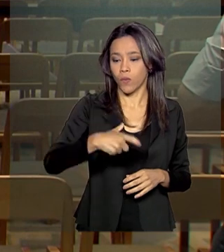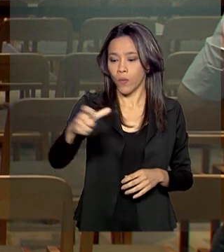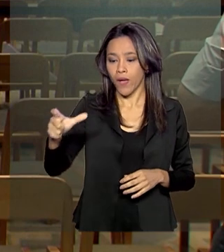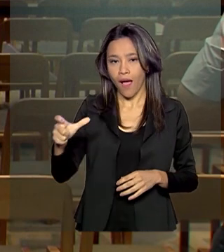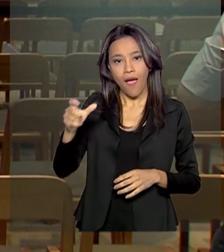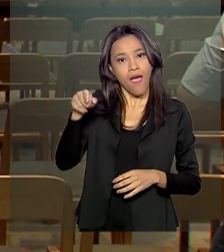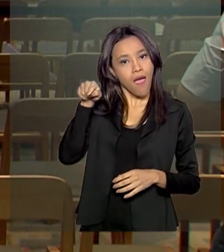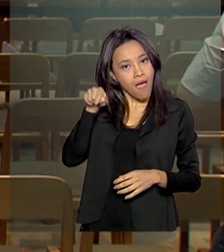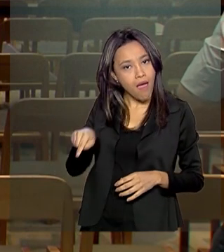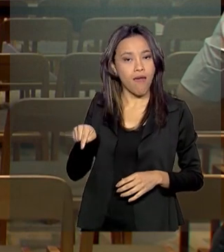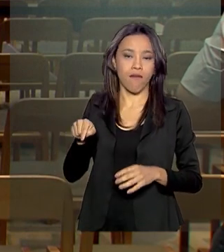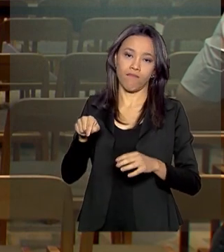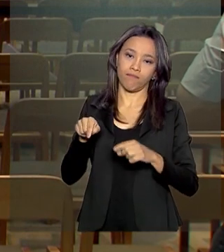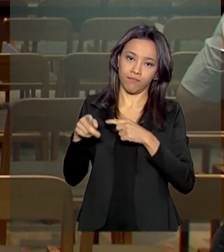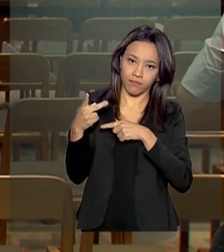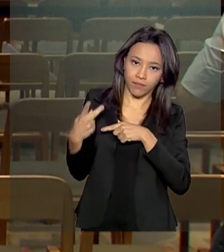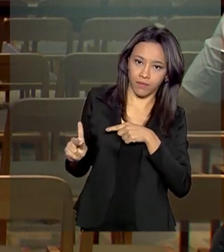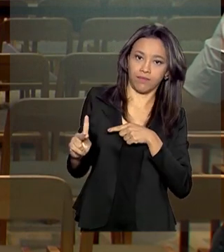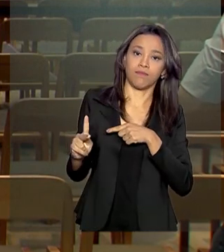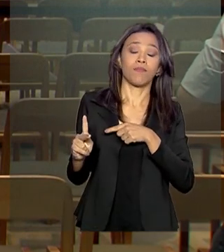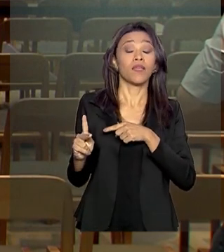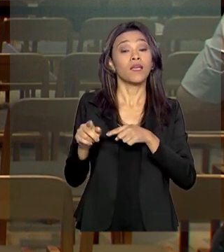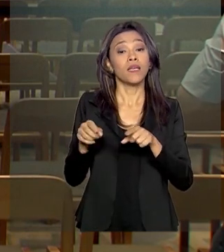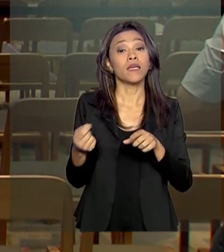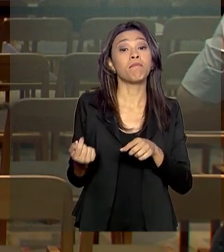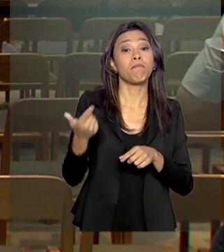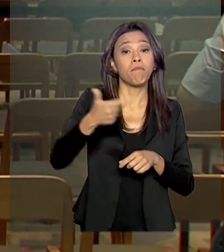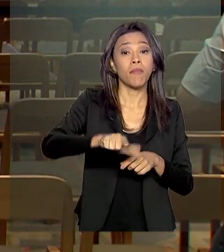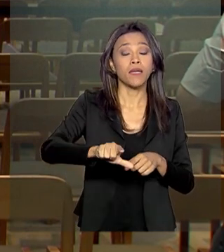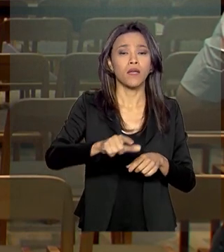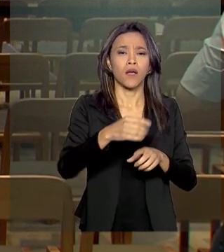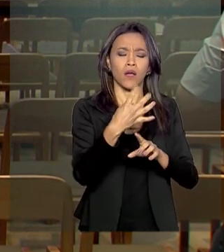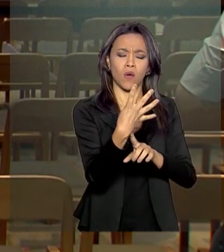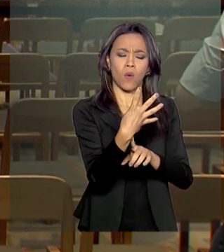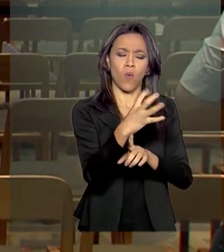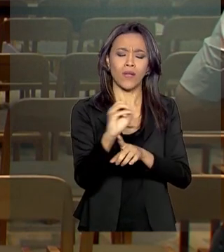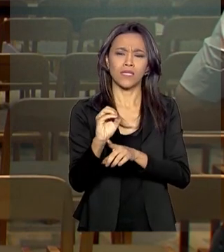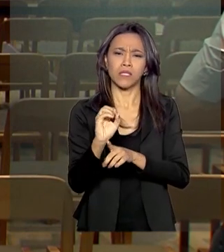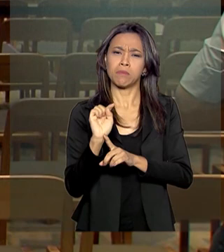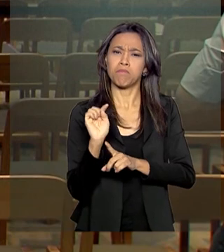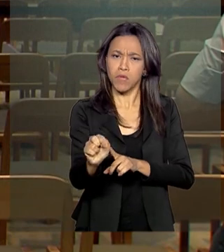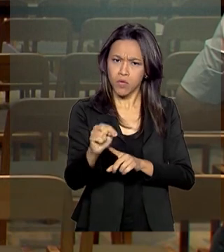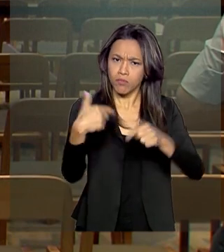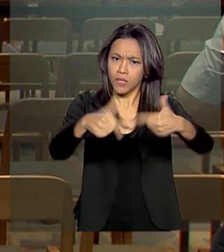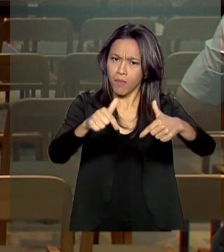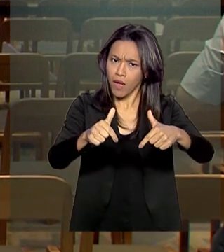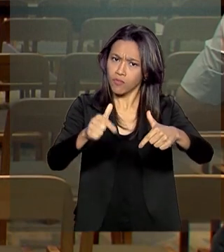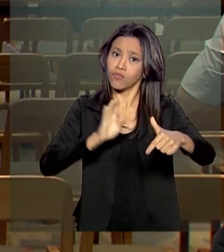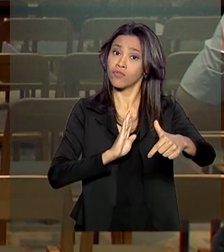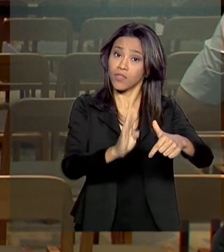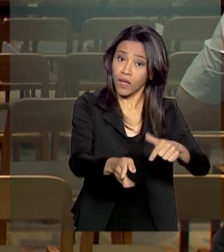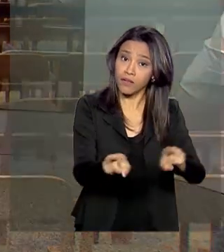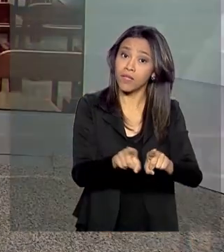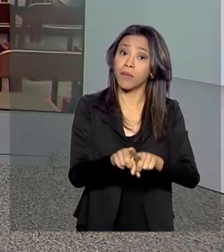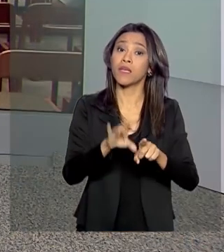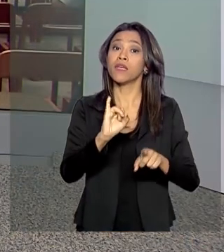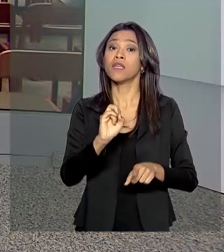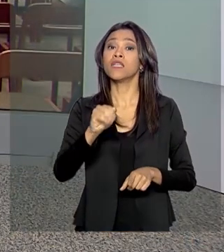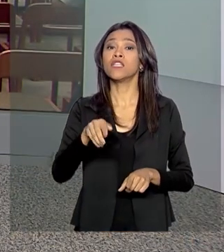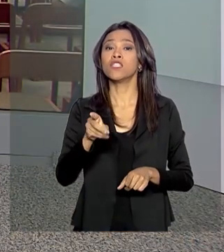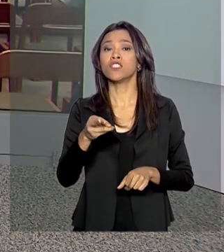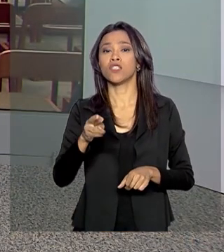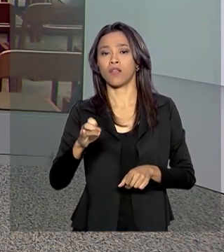hoje. E a estimativa é que sejam criados, Mara, 400 mil empregos, diretos e indiretos. Mara, é com você.